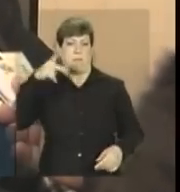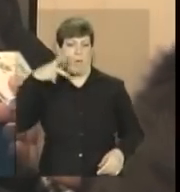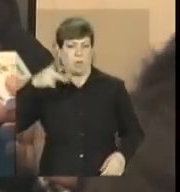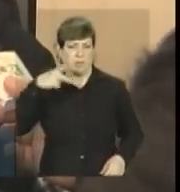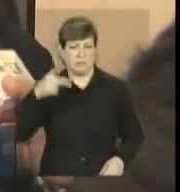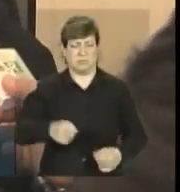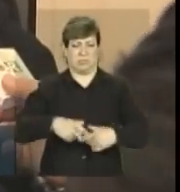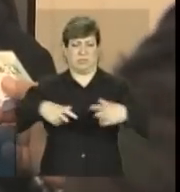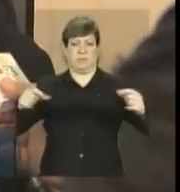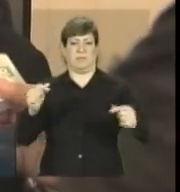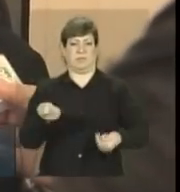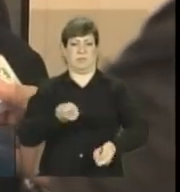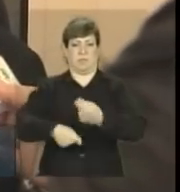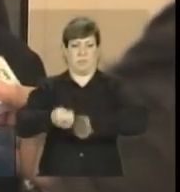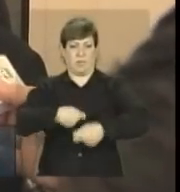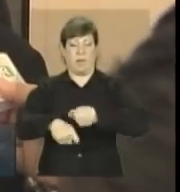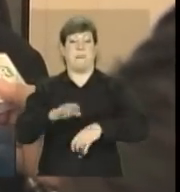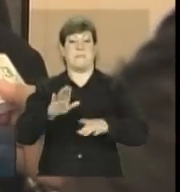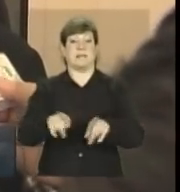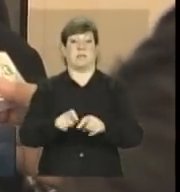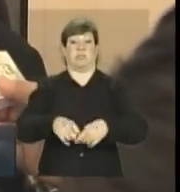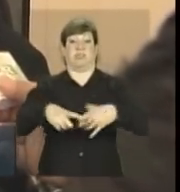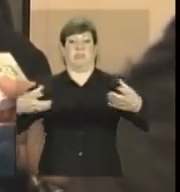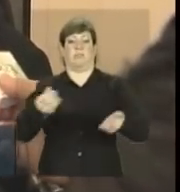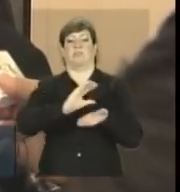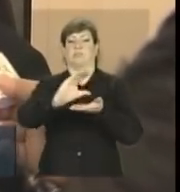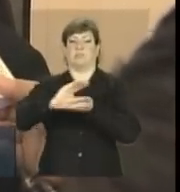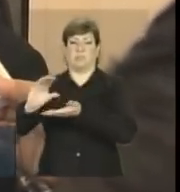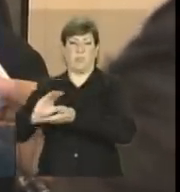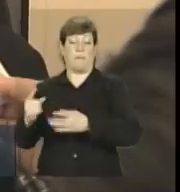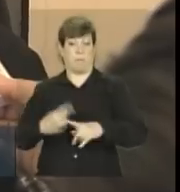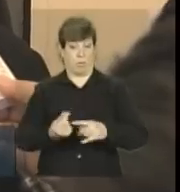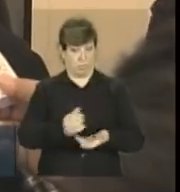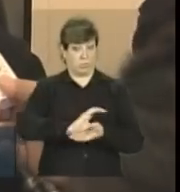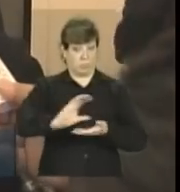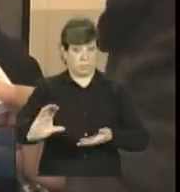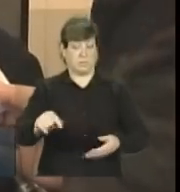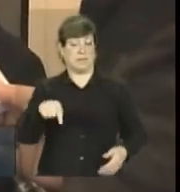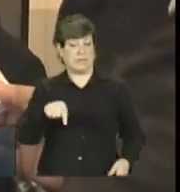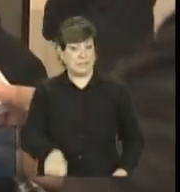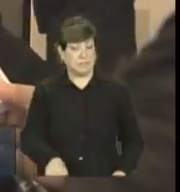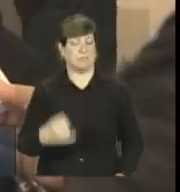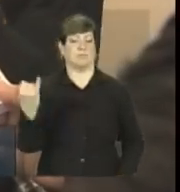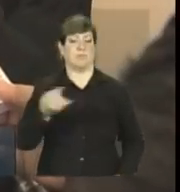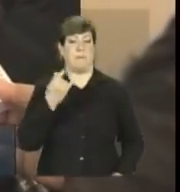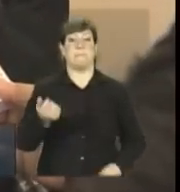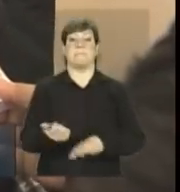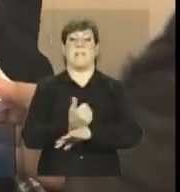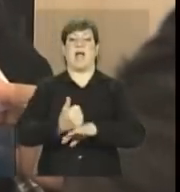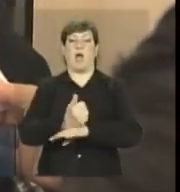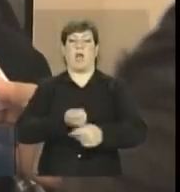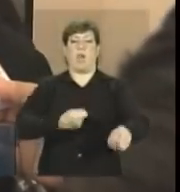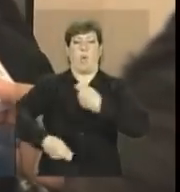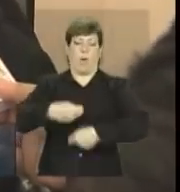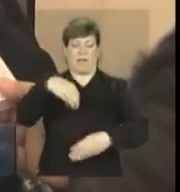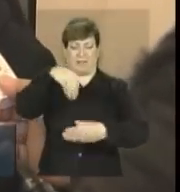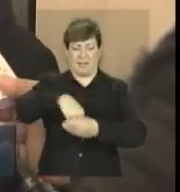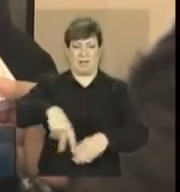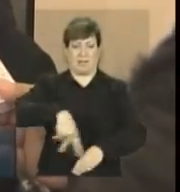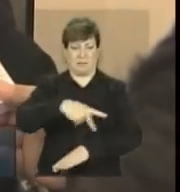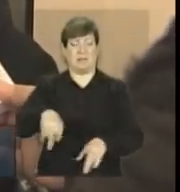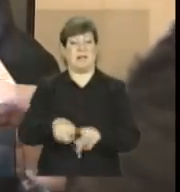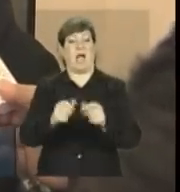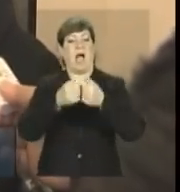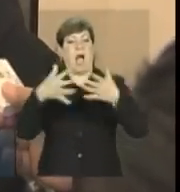monetárias, mas façam políticas de expansão do investimento, porque o investimento não só melhora a demanda interna, mas abre também